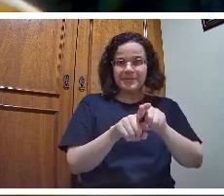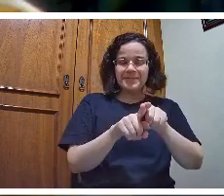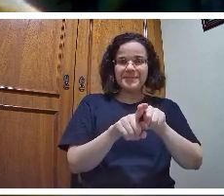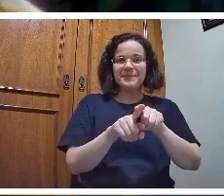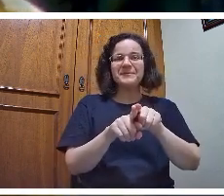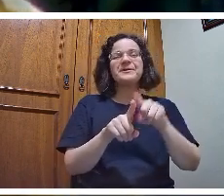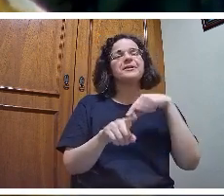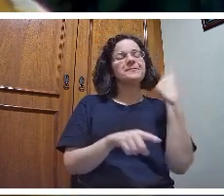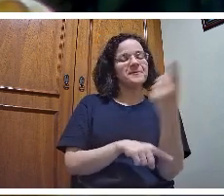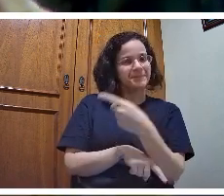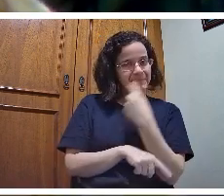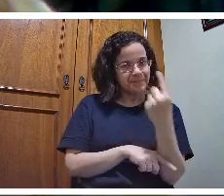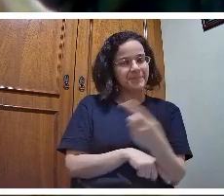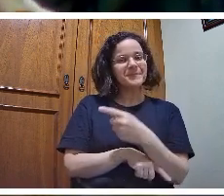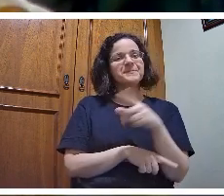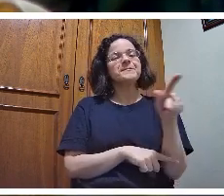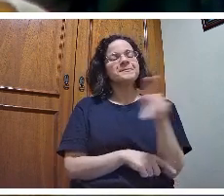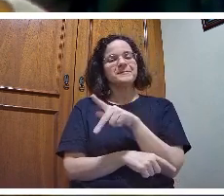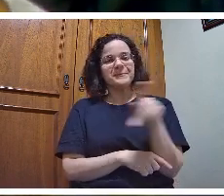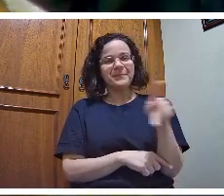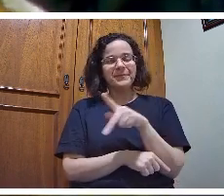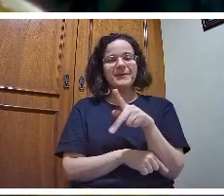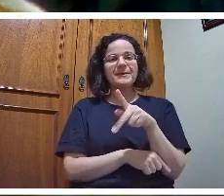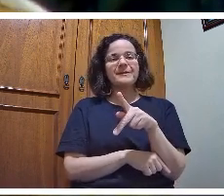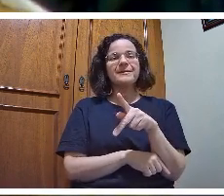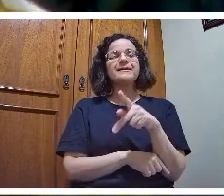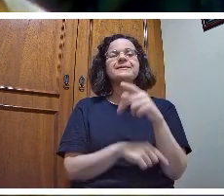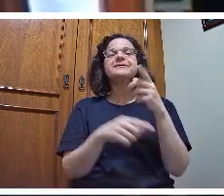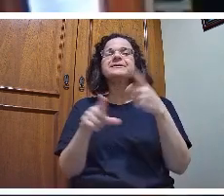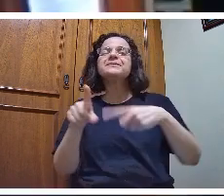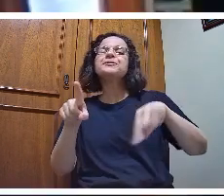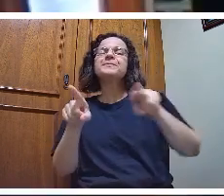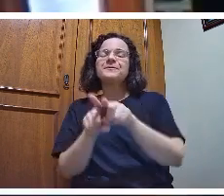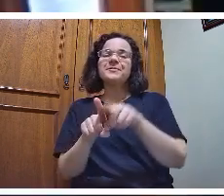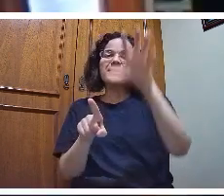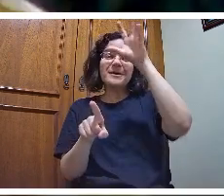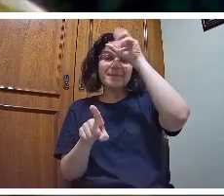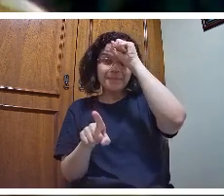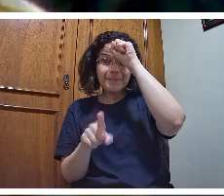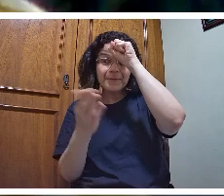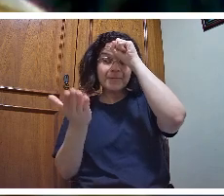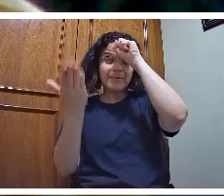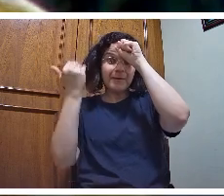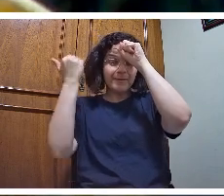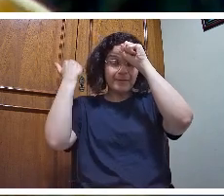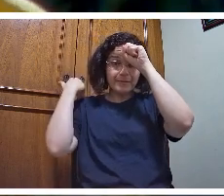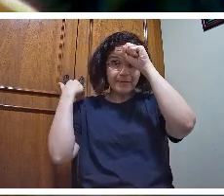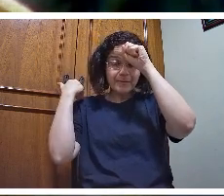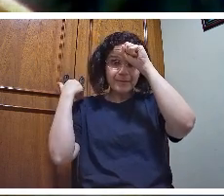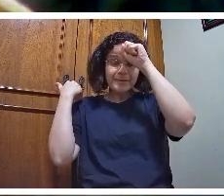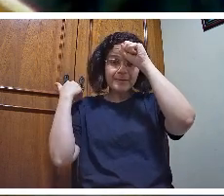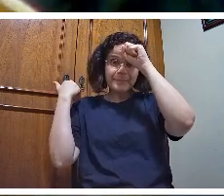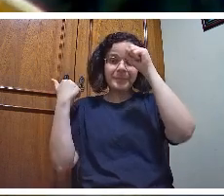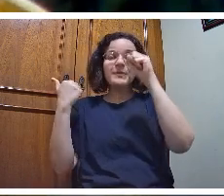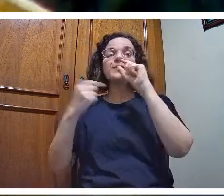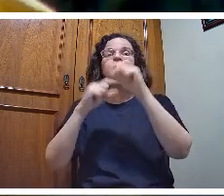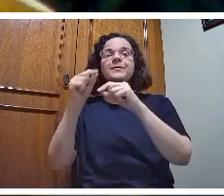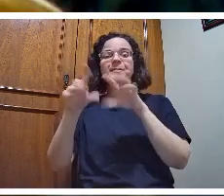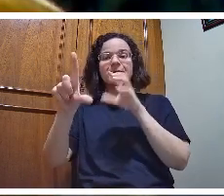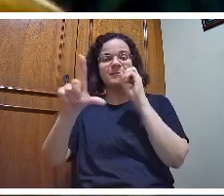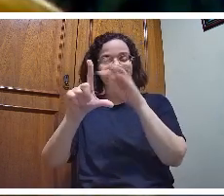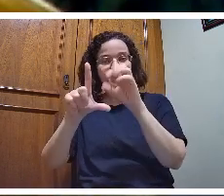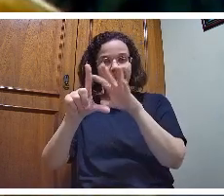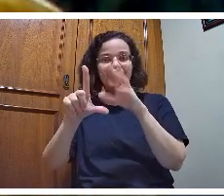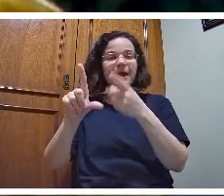desaprendendo o que aprendemos no passado enquanto licenciaturas e estamos reaprendendo de